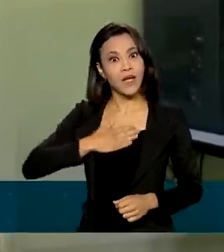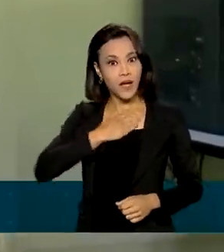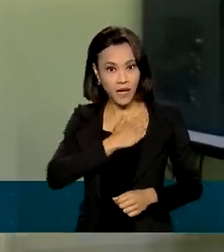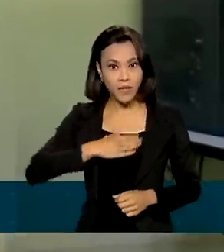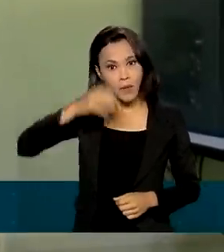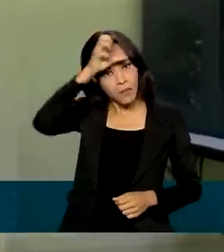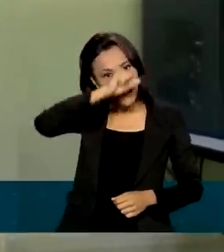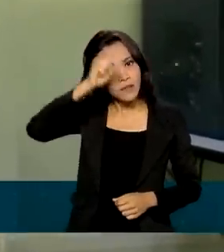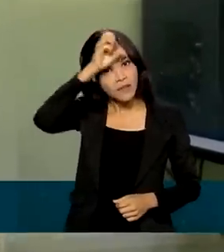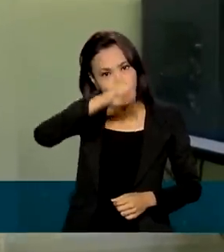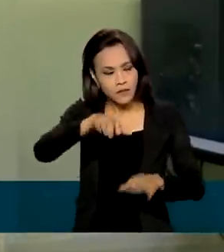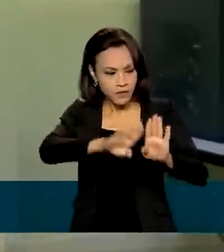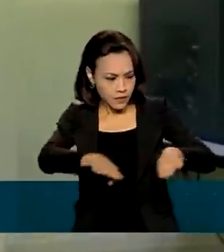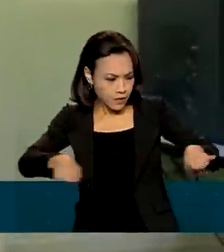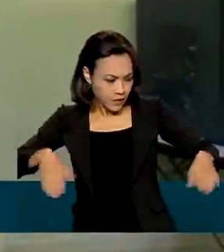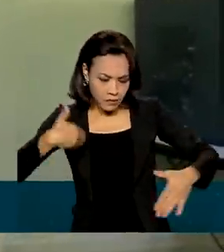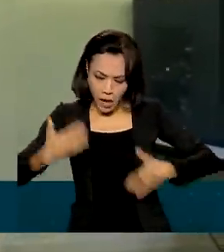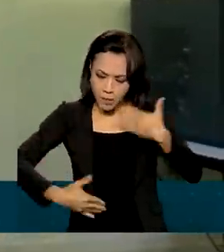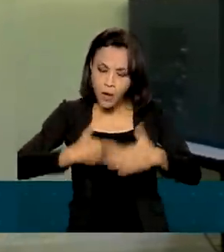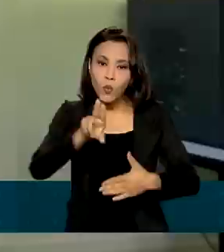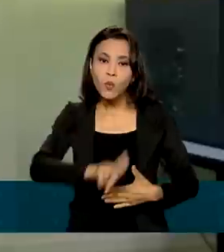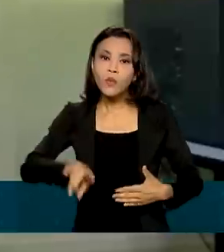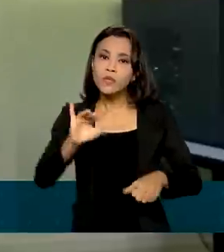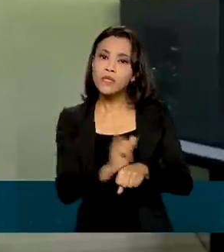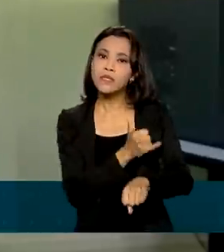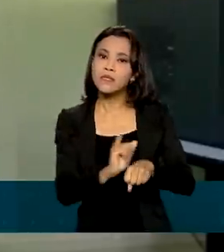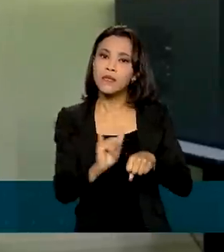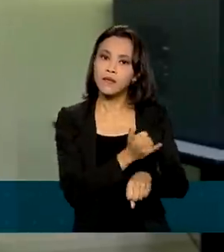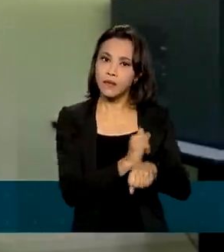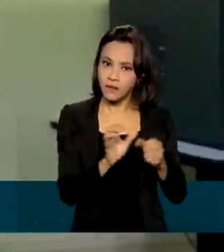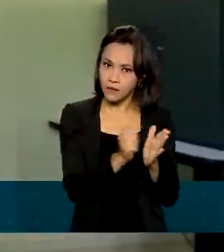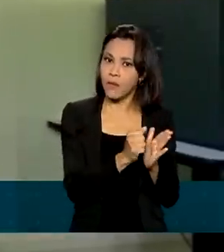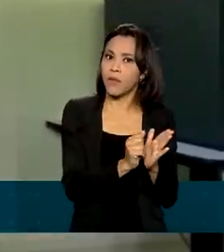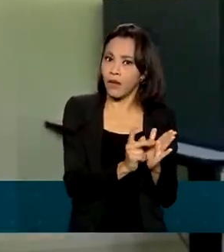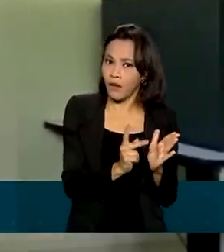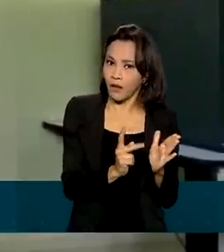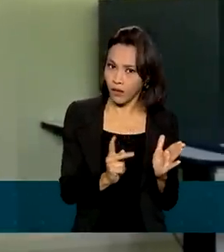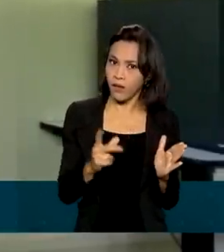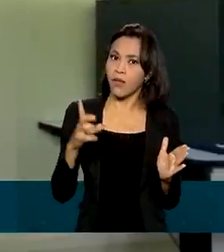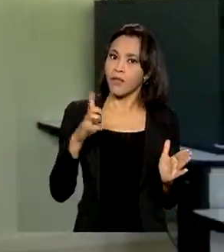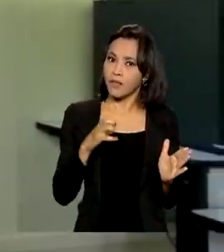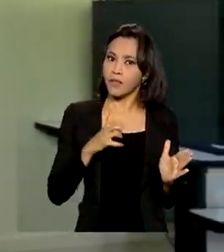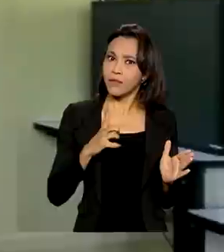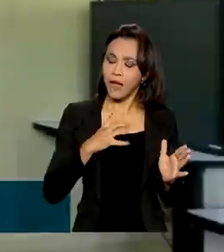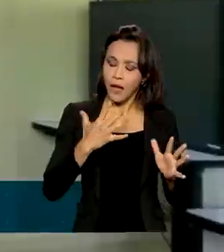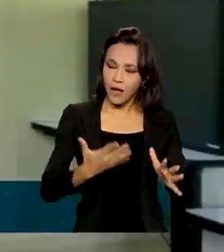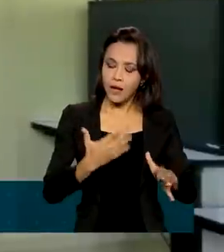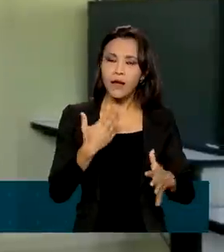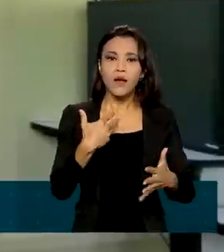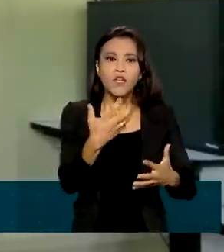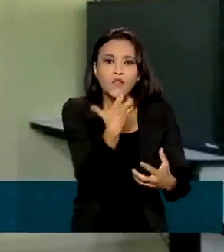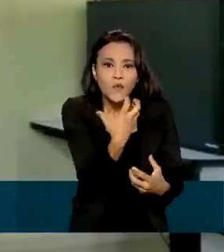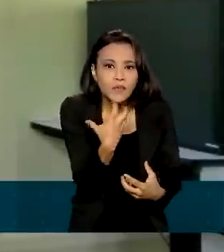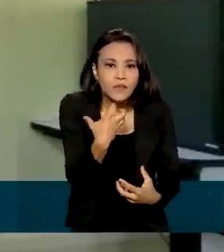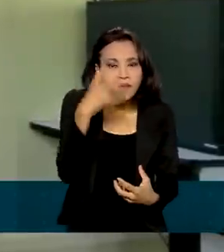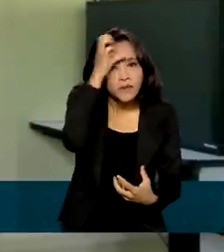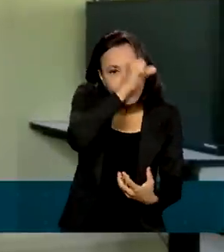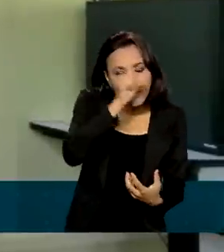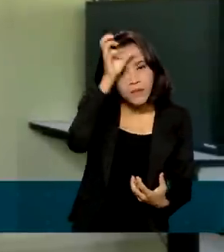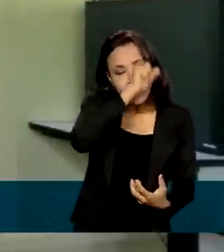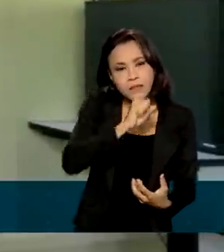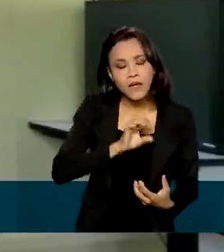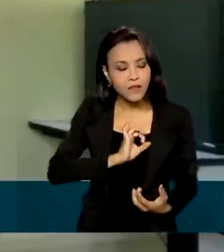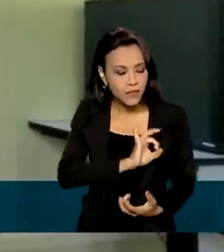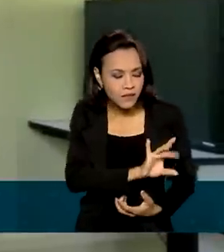crianças, do uso desta ferramenta. Eu acredito que ela está enriquecendo bastante na aprendizagem de